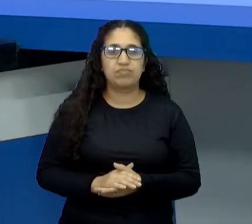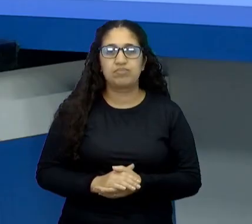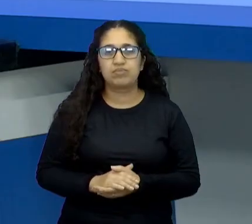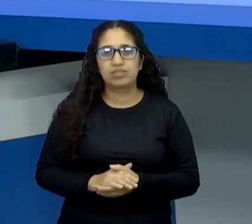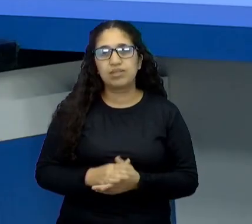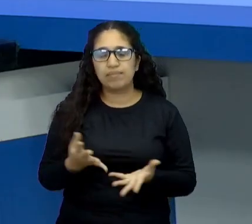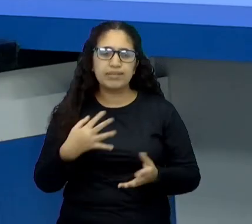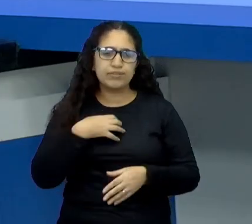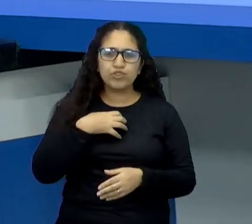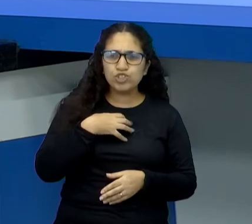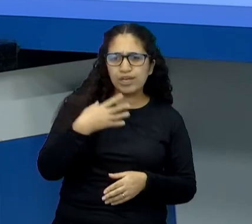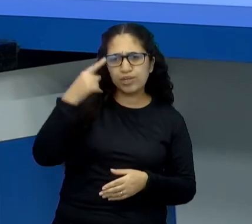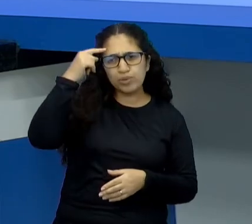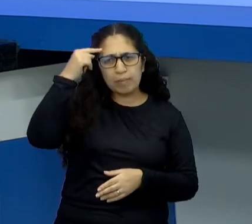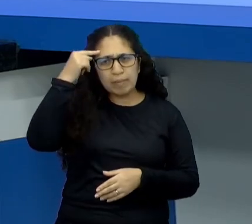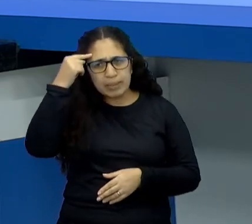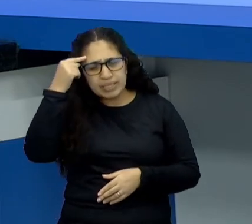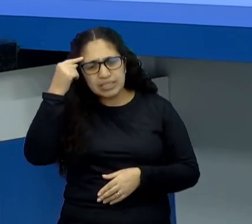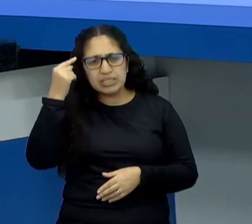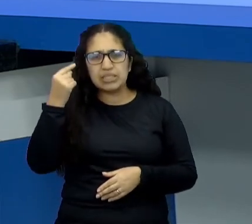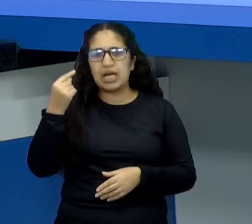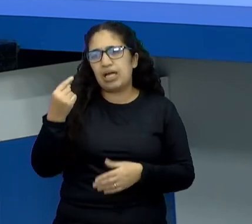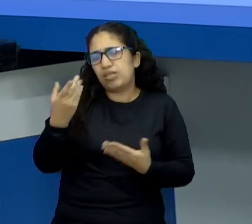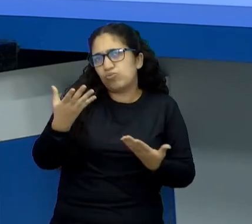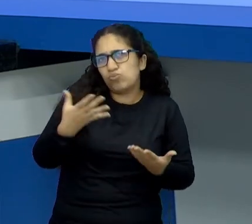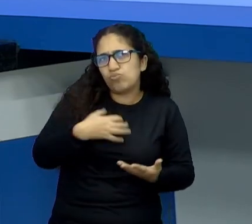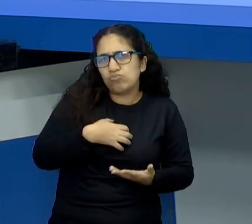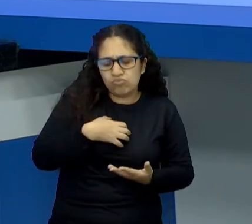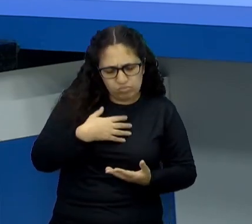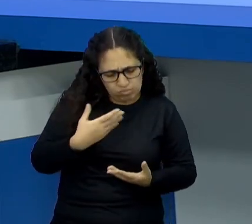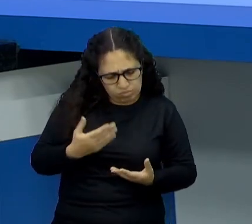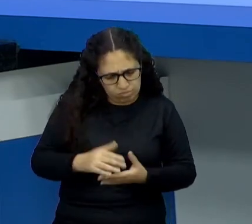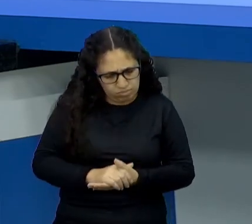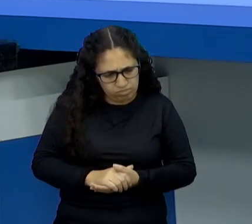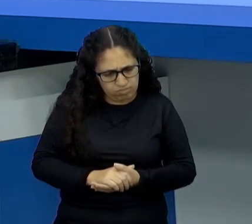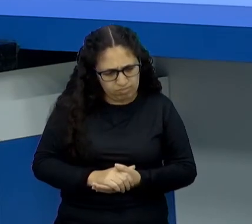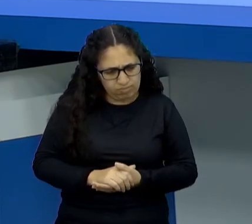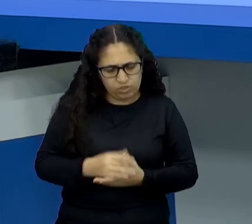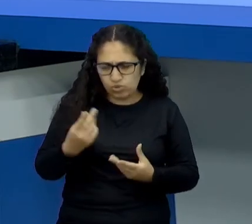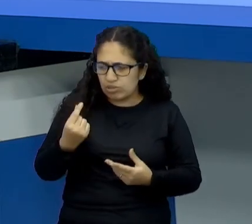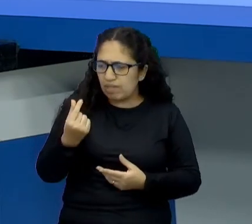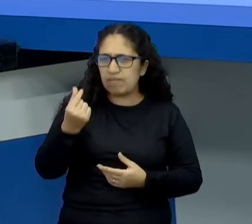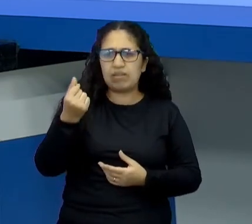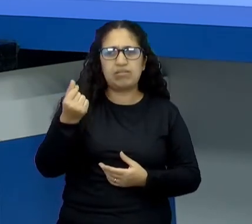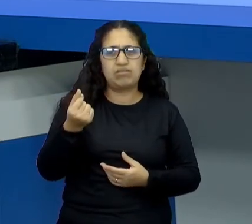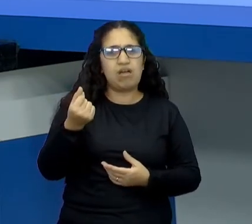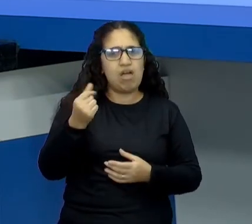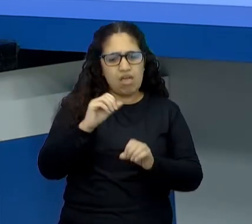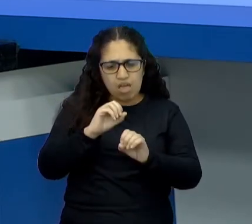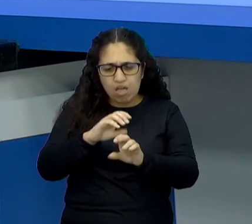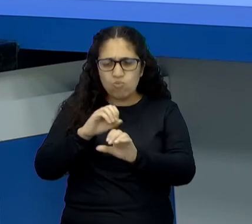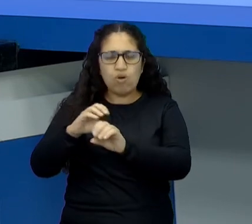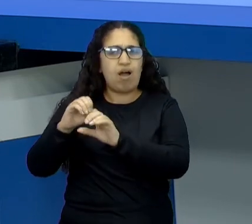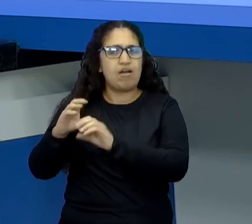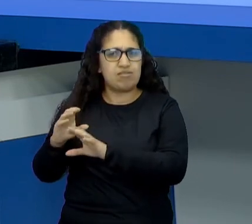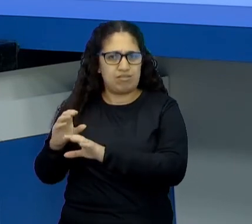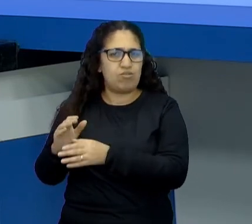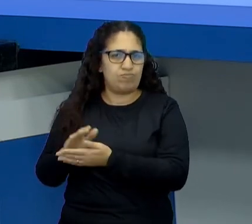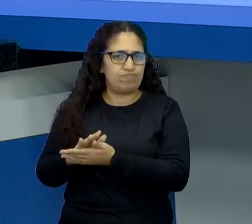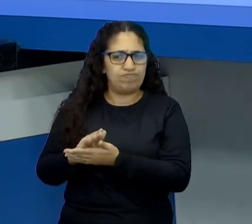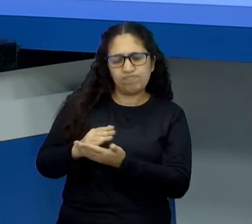Essa forma de pensar aí, de uma maneira mais financeira e educacional, né? Uma maneira